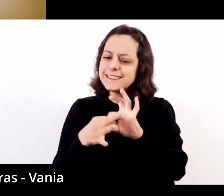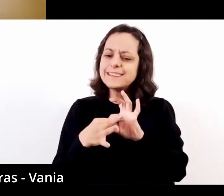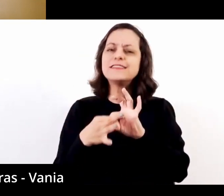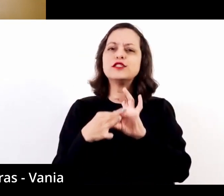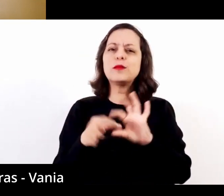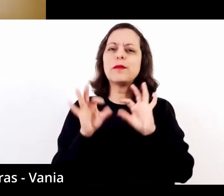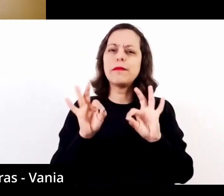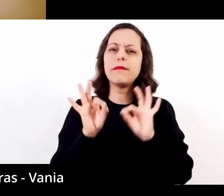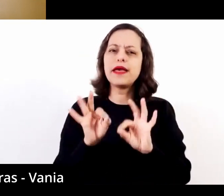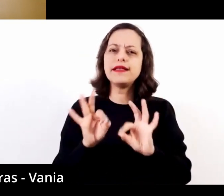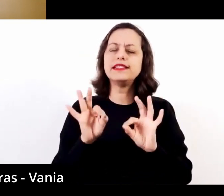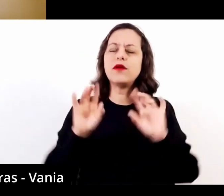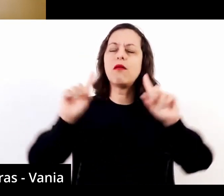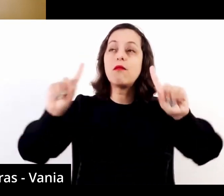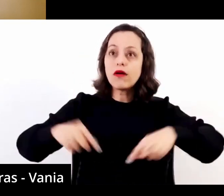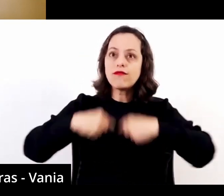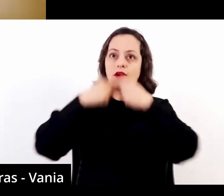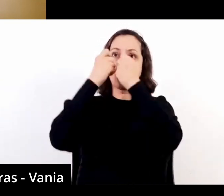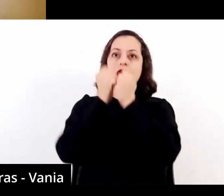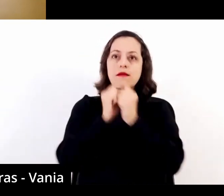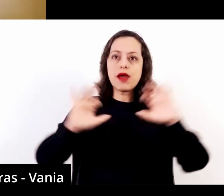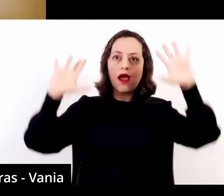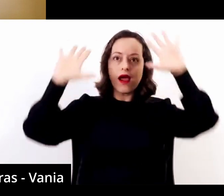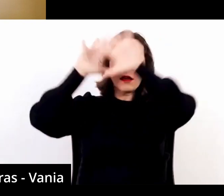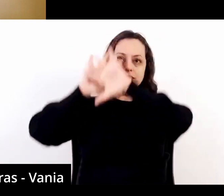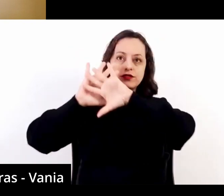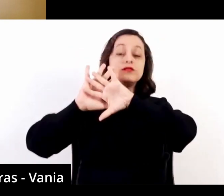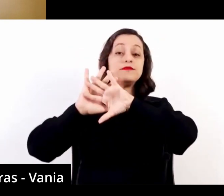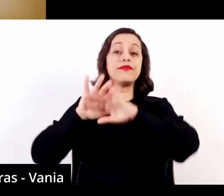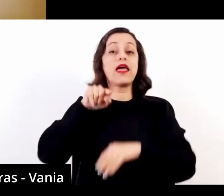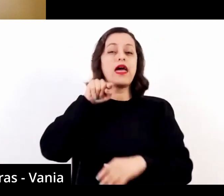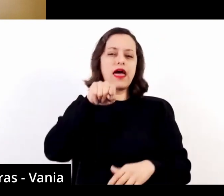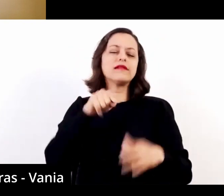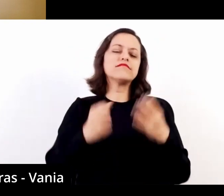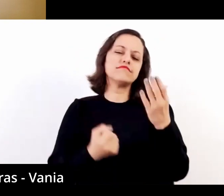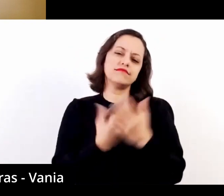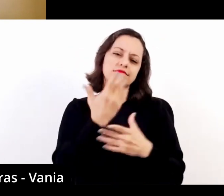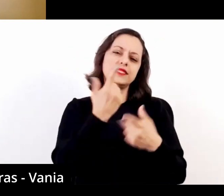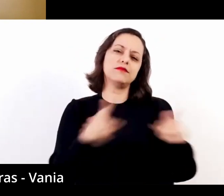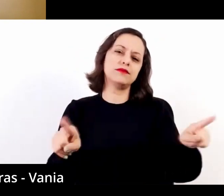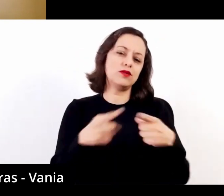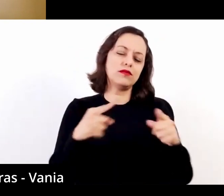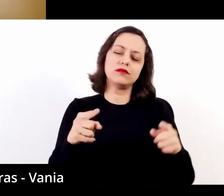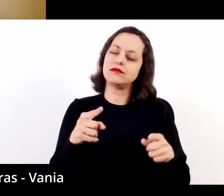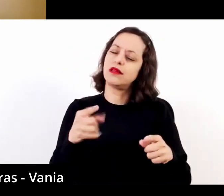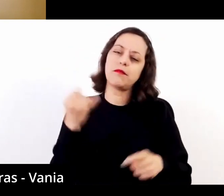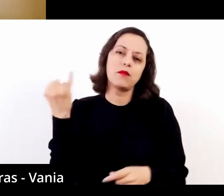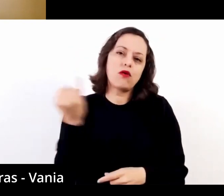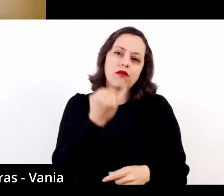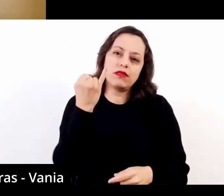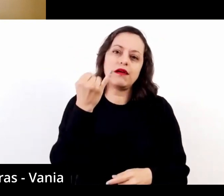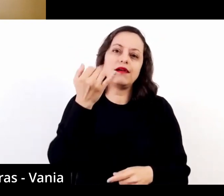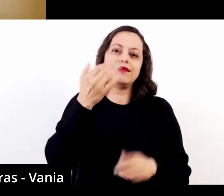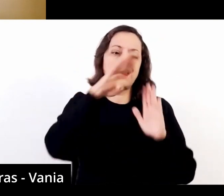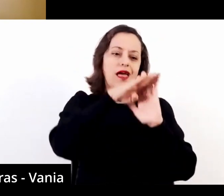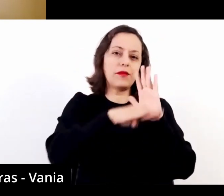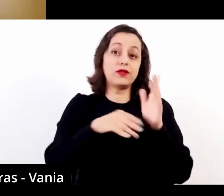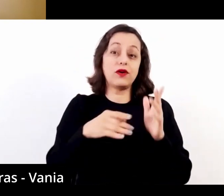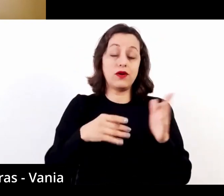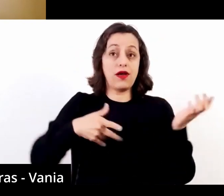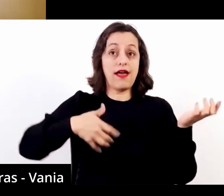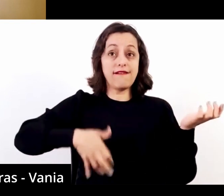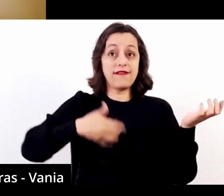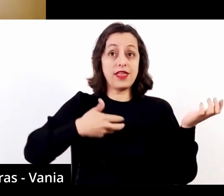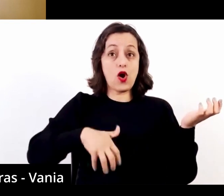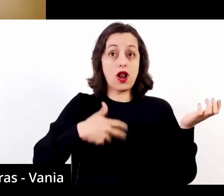a imagem. Então, como é uma composição também muito importante no repertório violonístico, eu gostaria que você